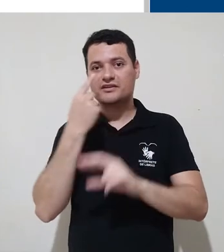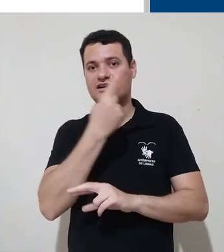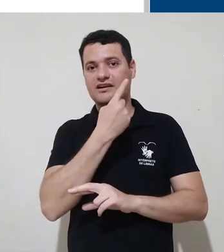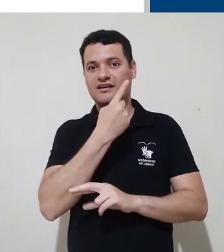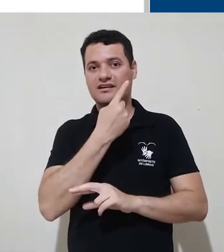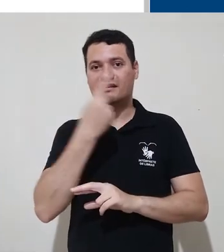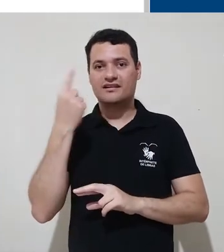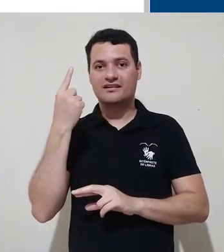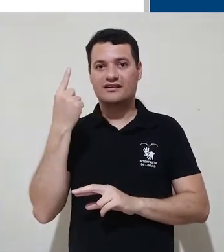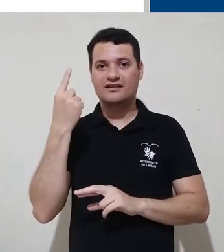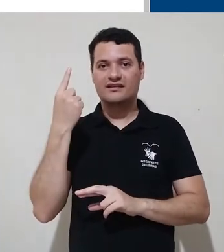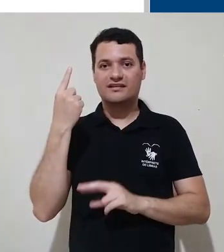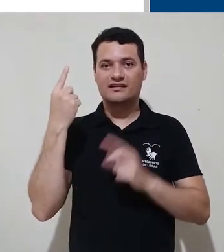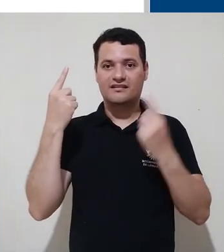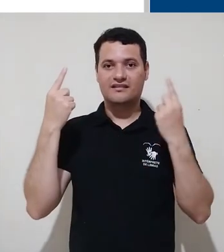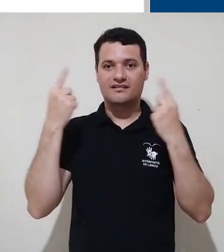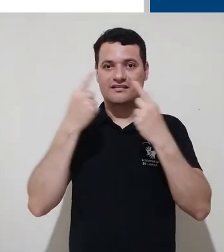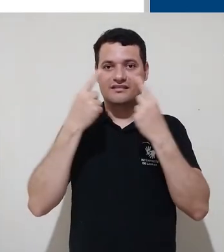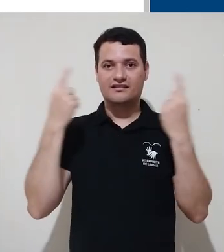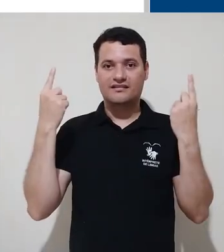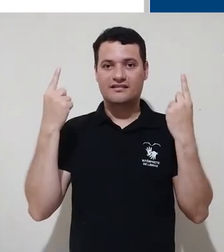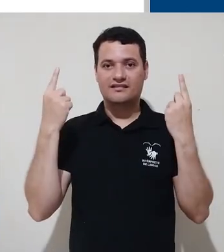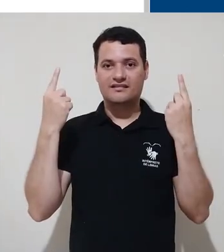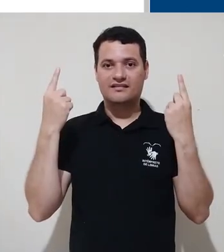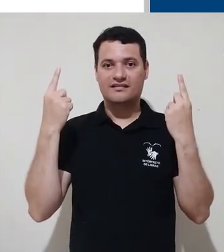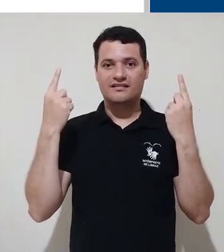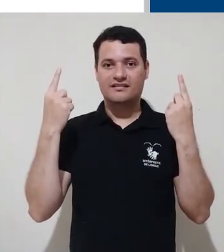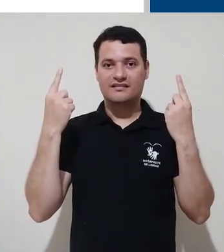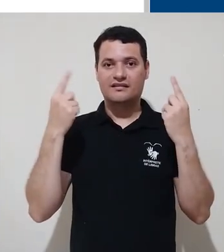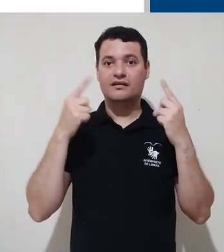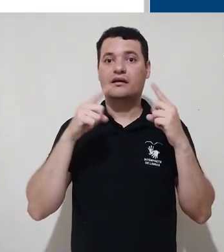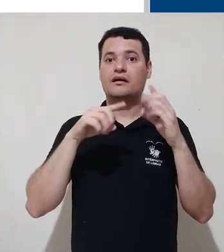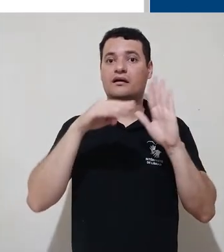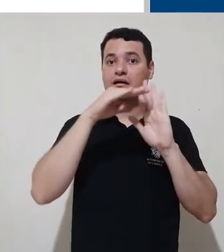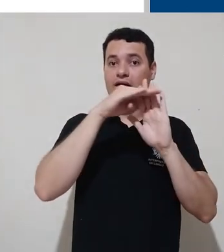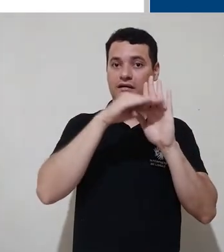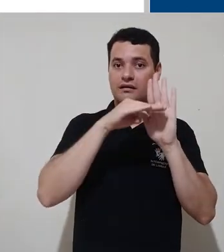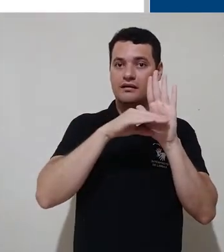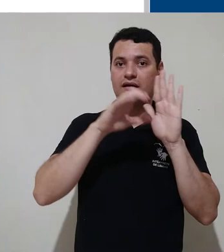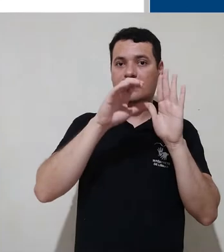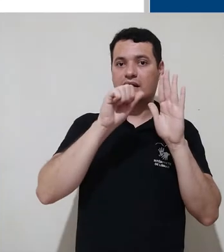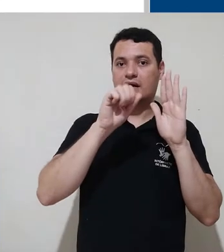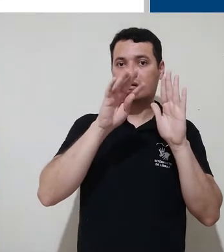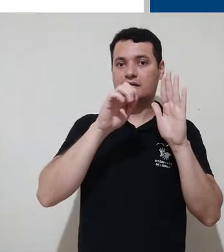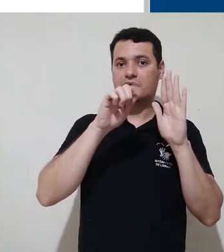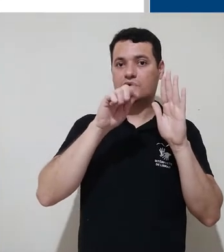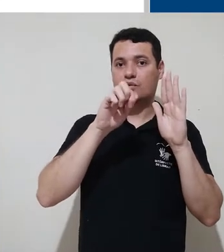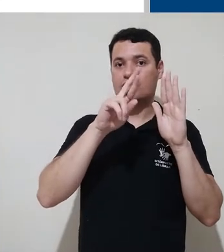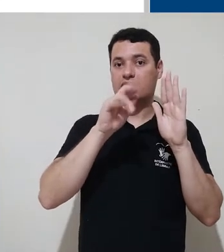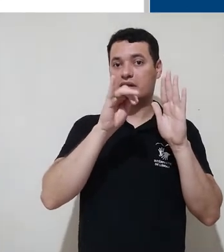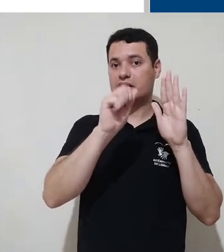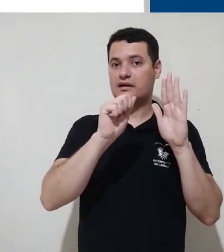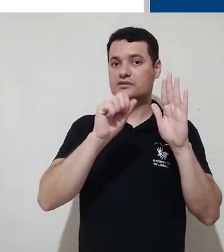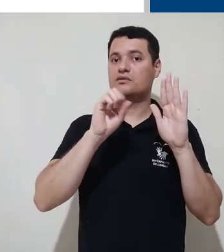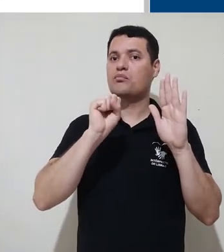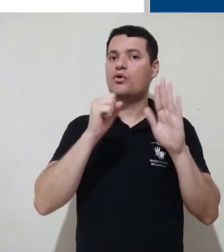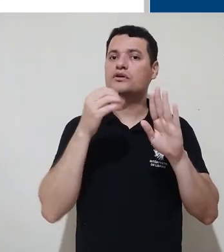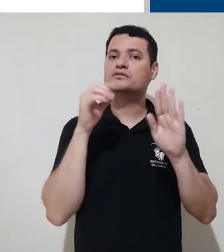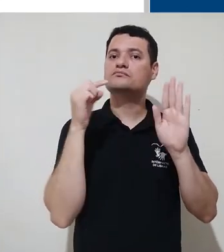Então, vamos ficar atentos à diferença. Categorias também podem ser acessadas